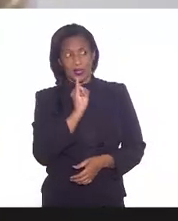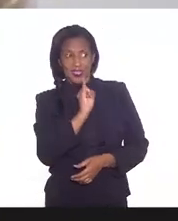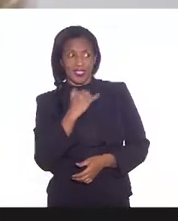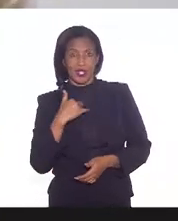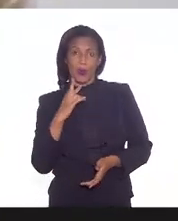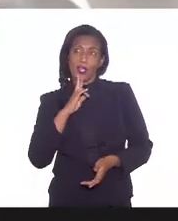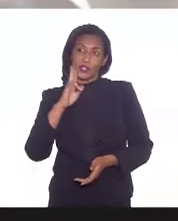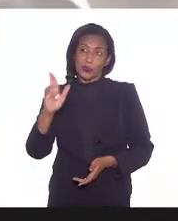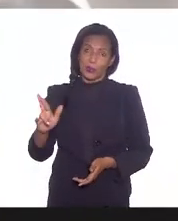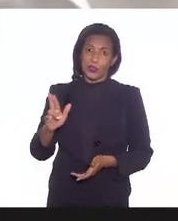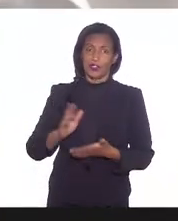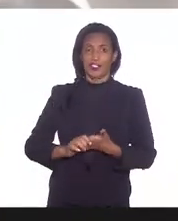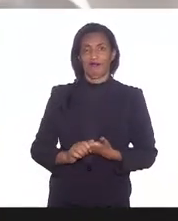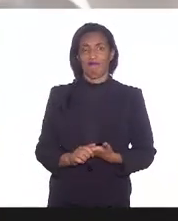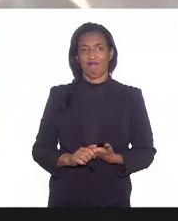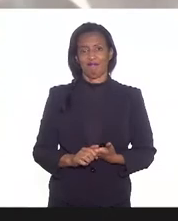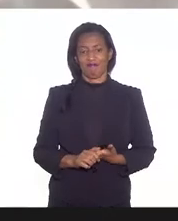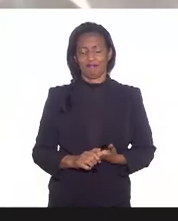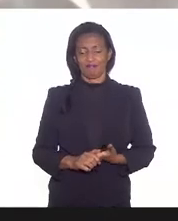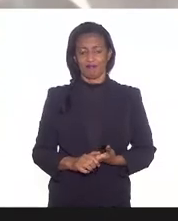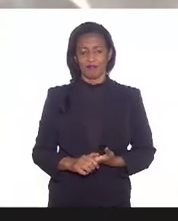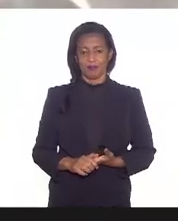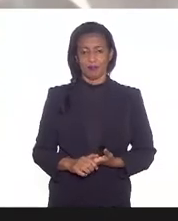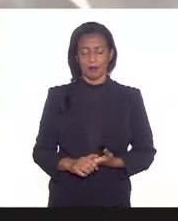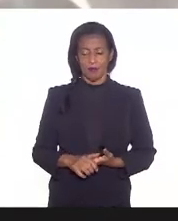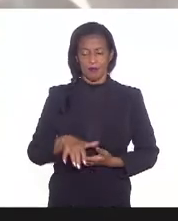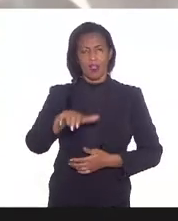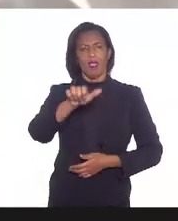Marta. Obrigada. Alexandre, essa